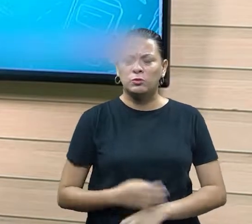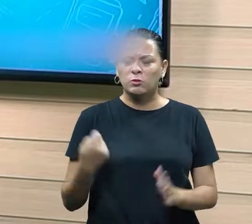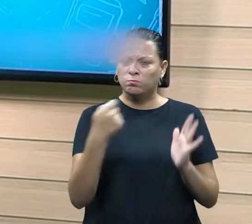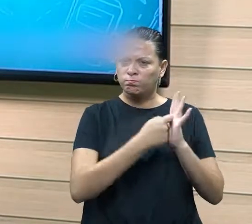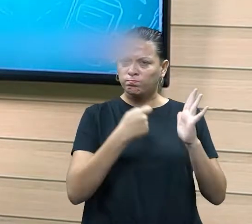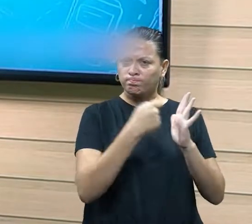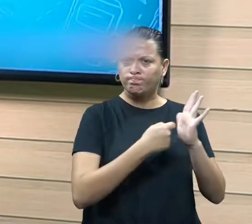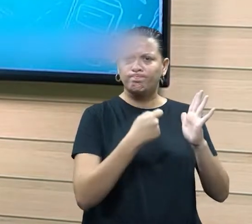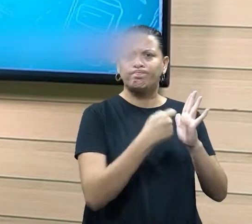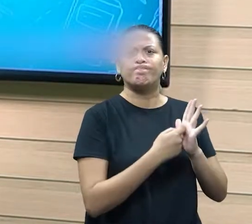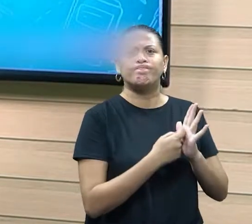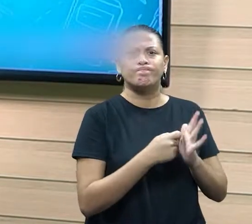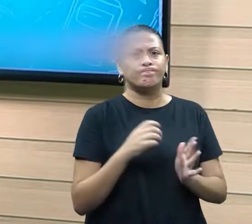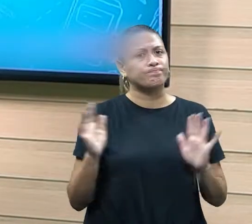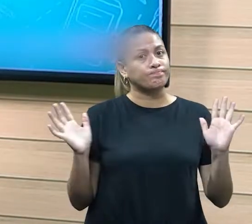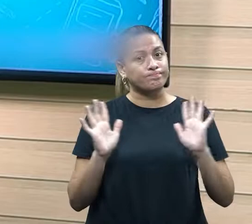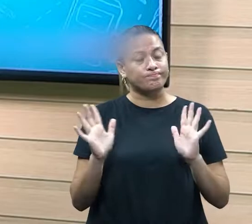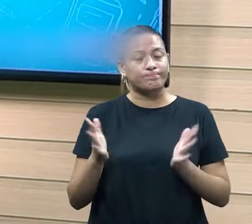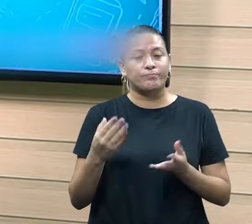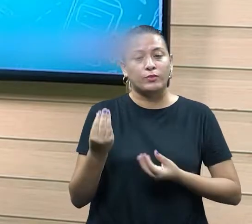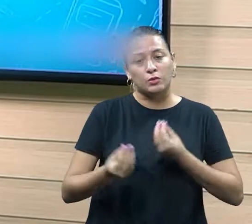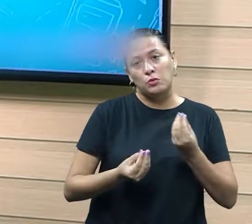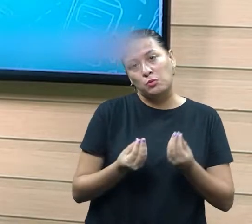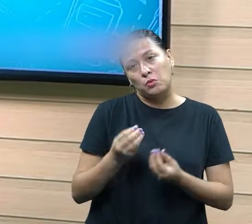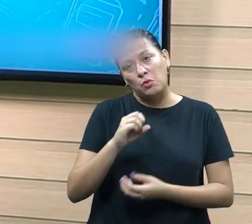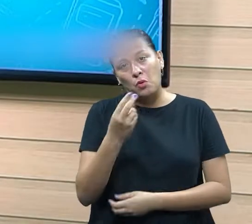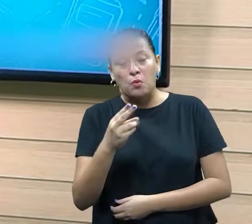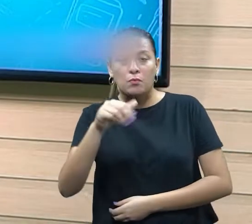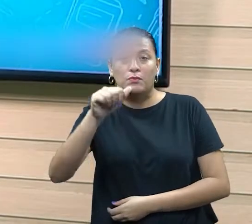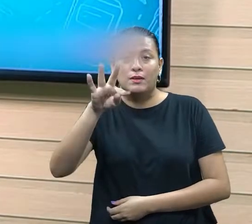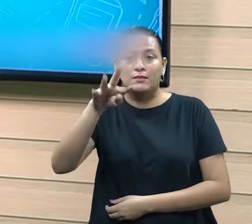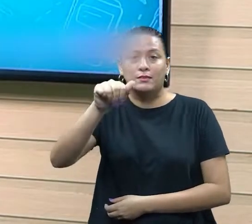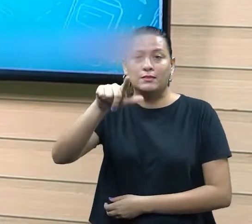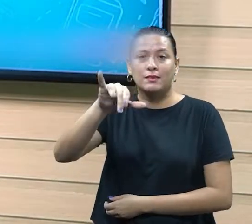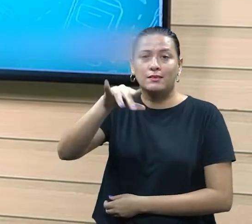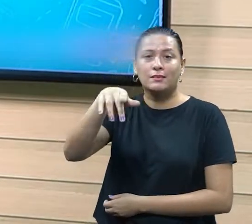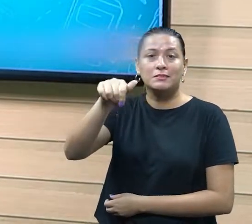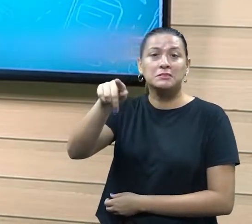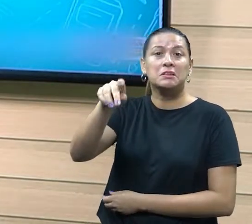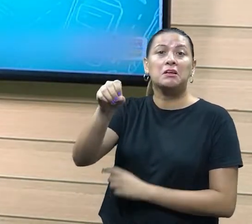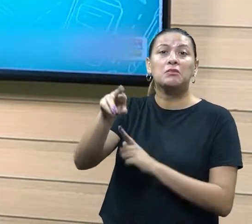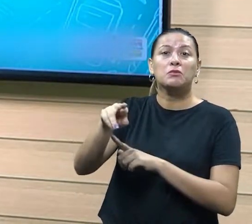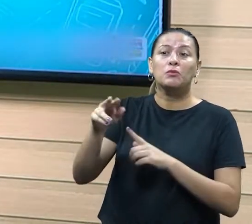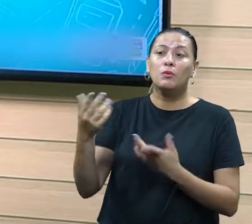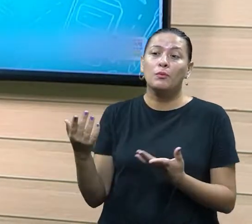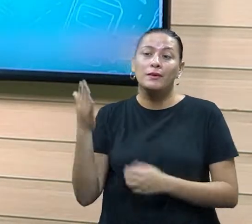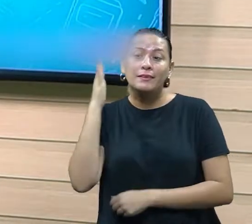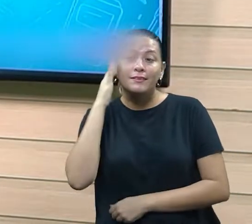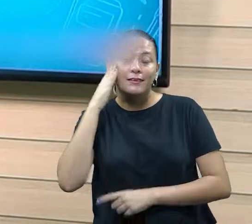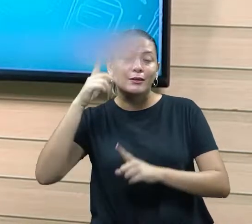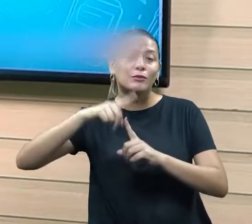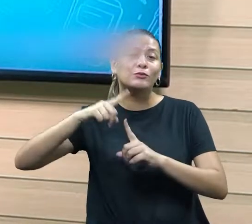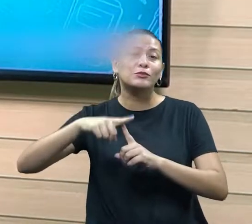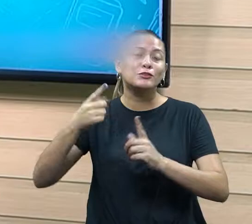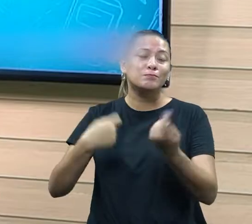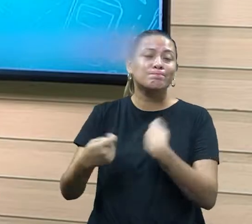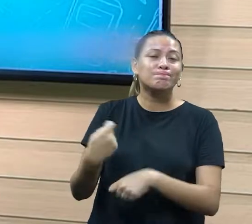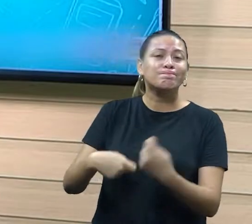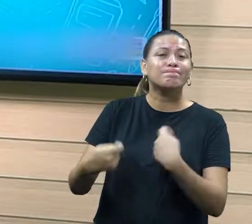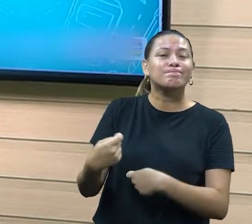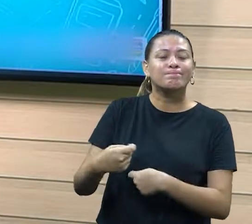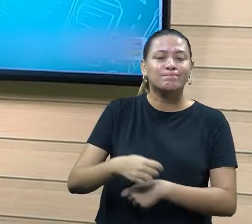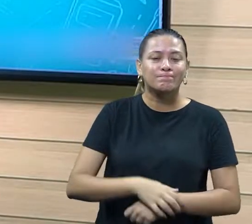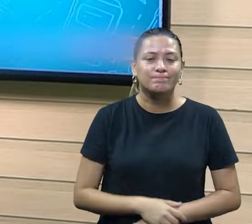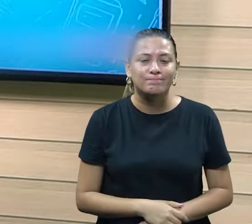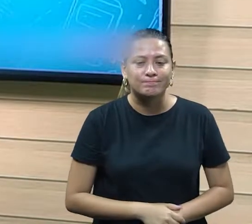um certo tirano, né? Então, um catalisador, né? Então, isso aí, sabe? Então, se